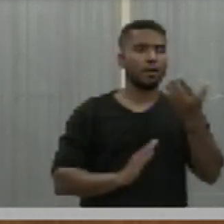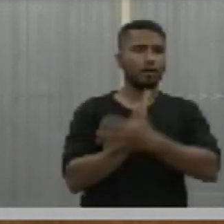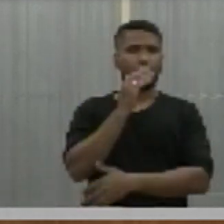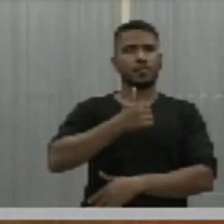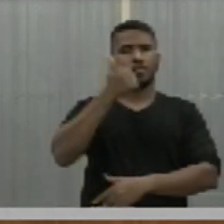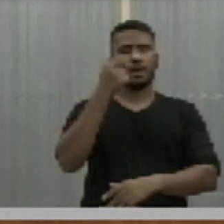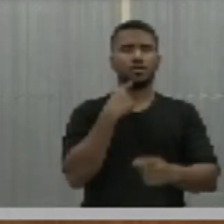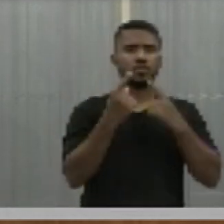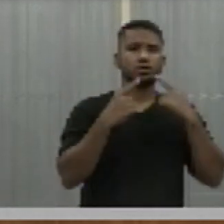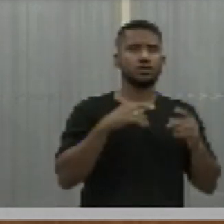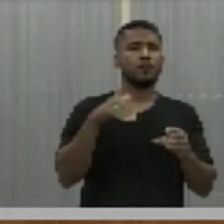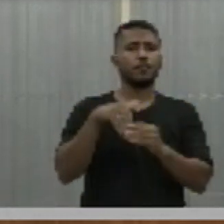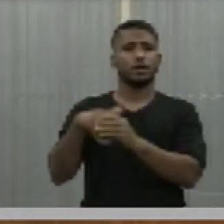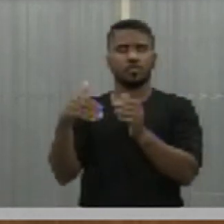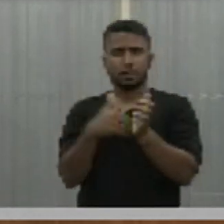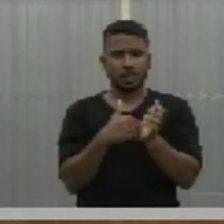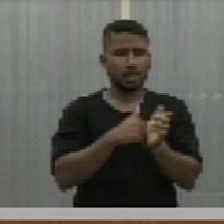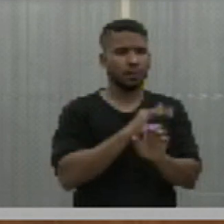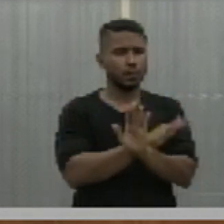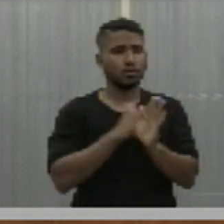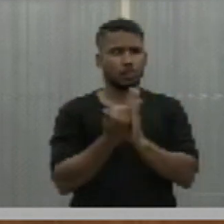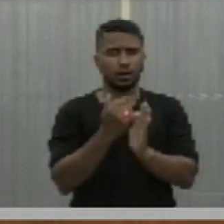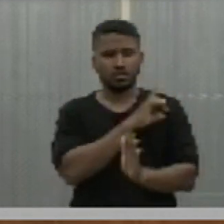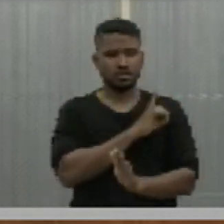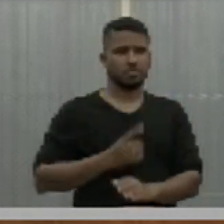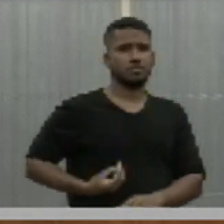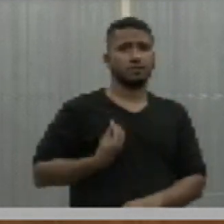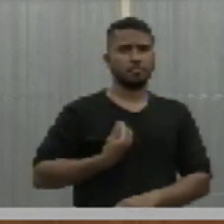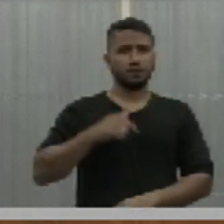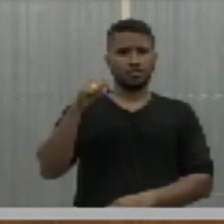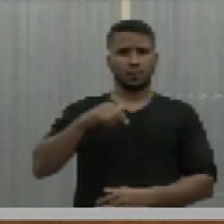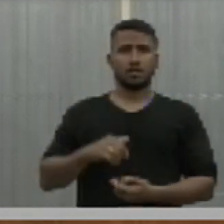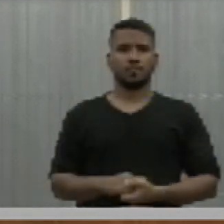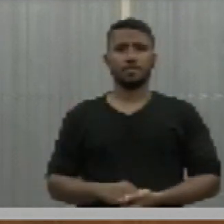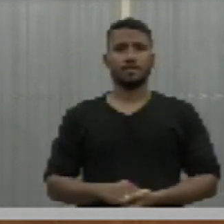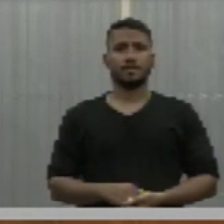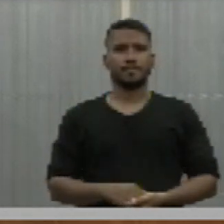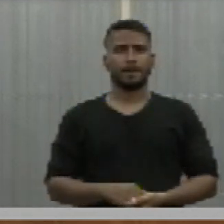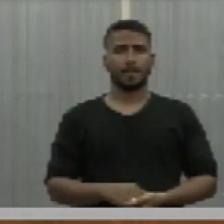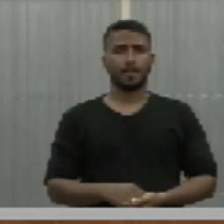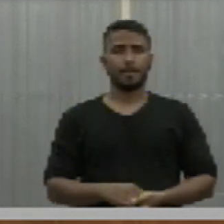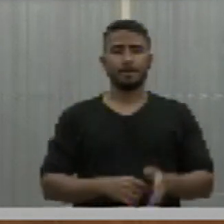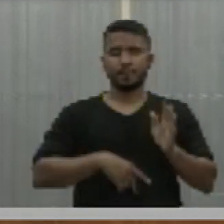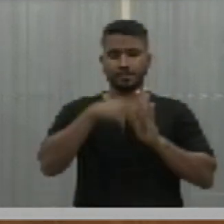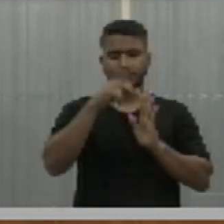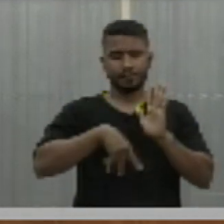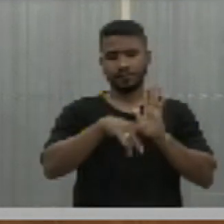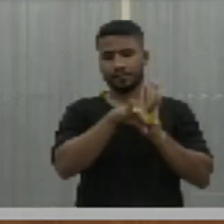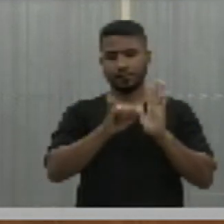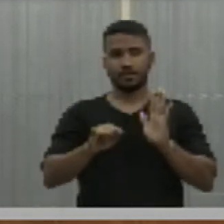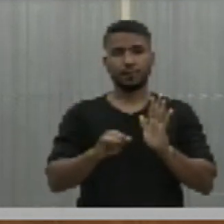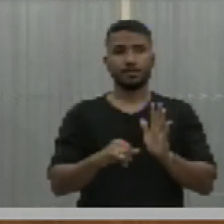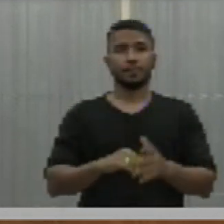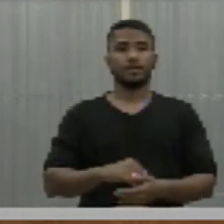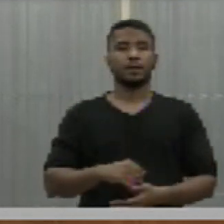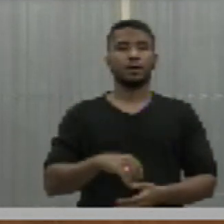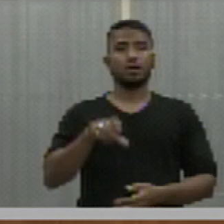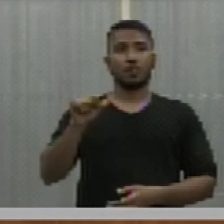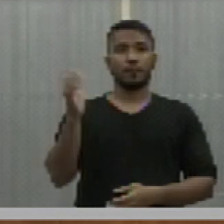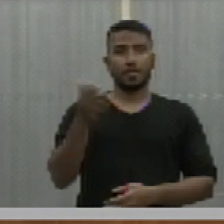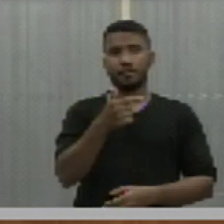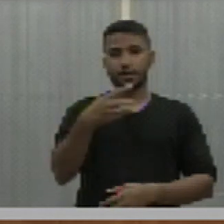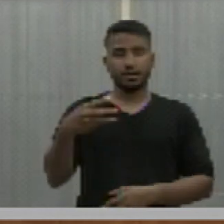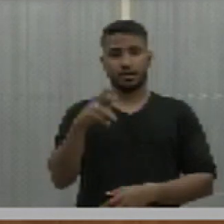discussão única e votação secreta em regime normal, pela unanimidade dos presentes, o indicativo de projeto de lei nº-23,